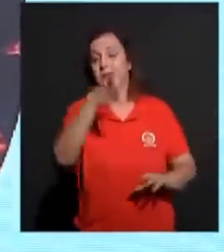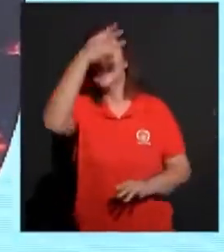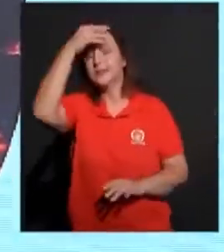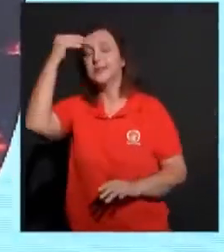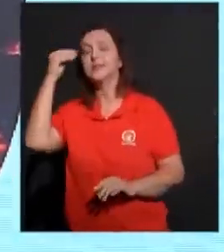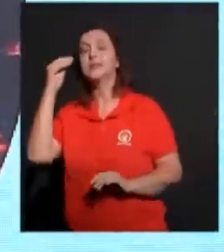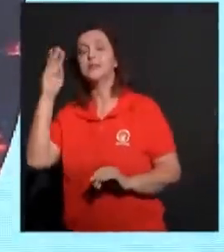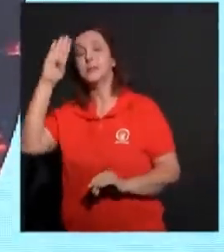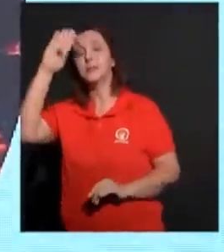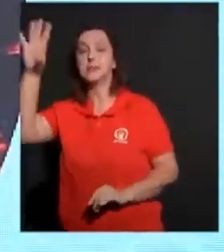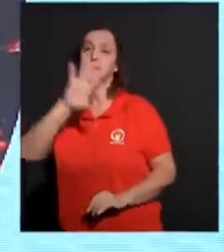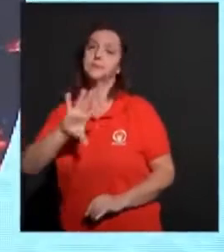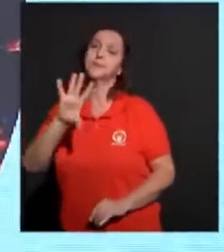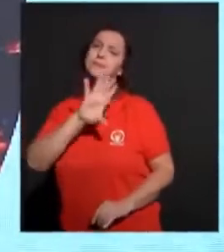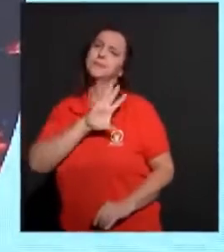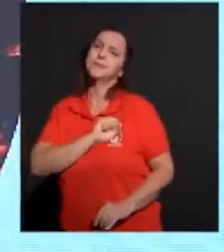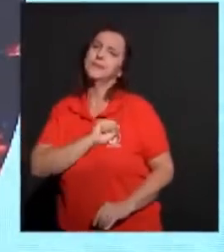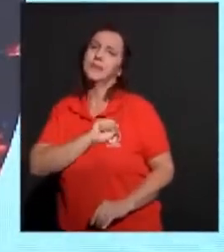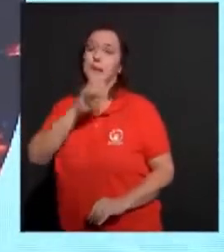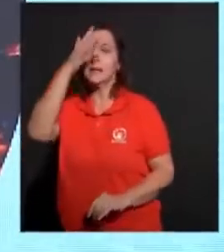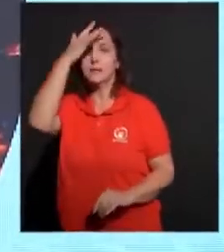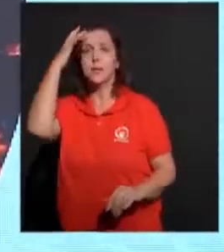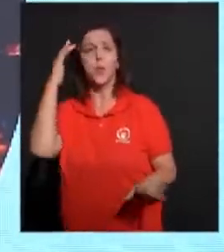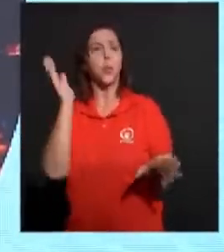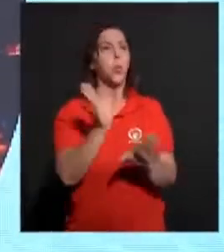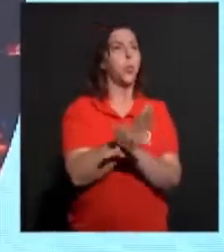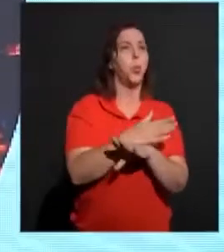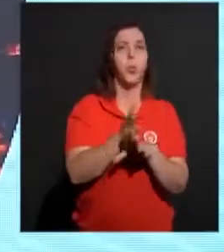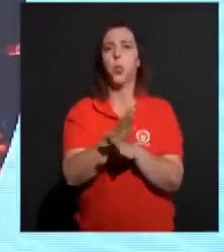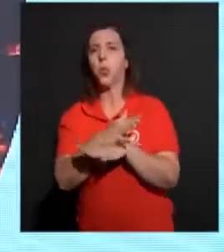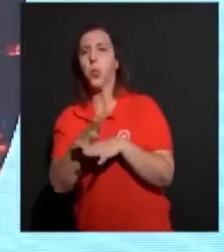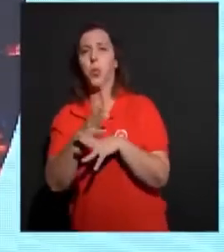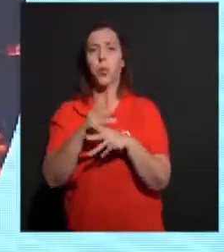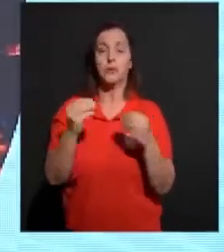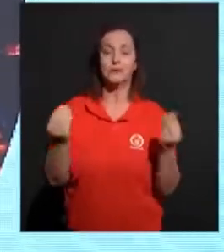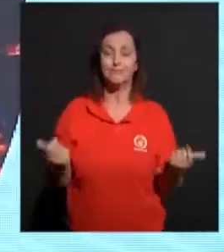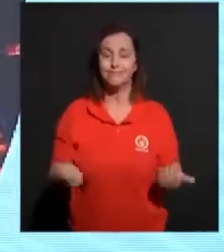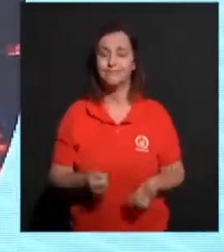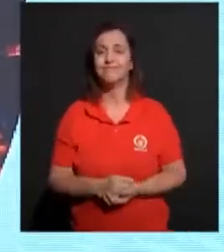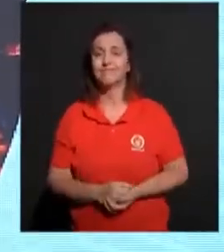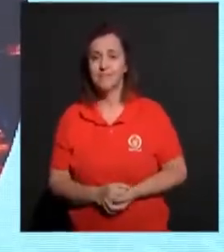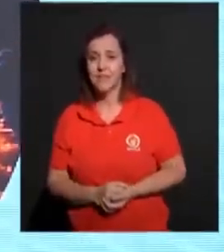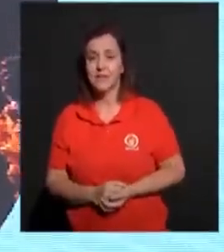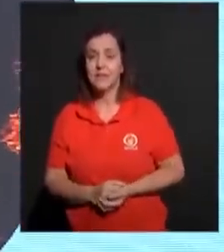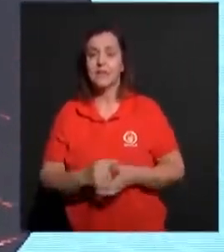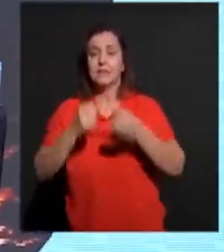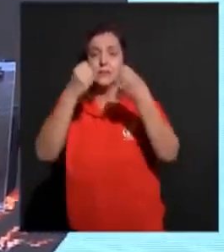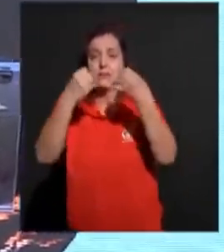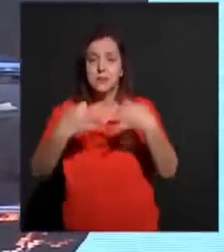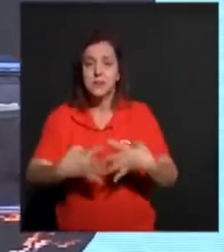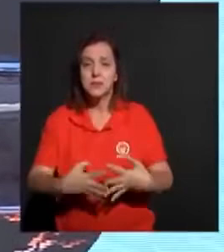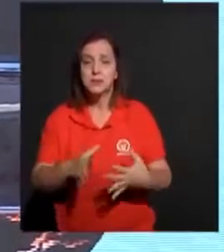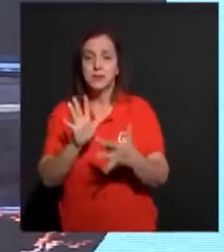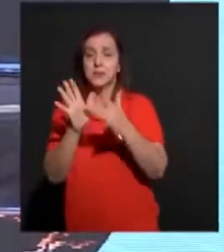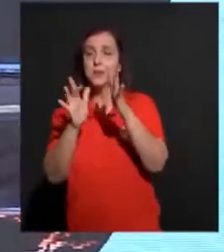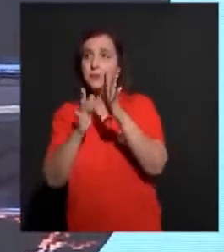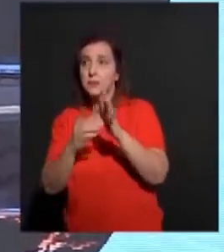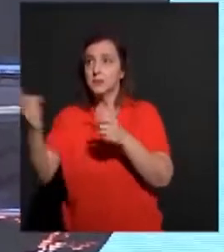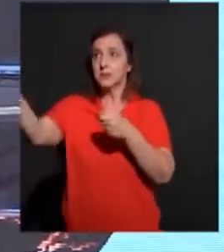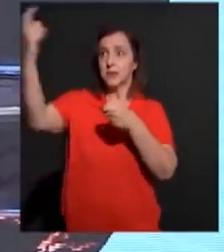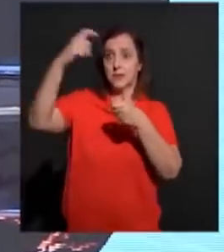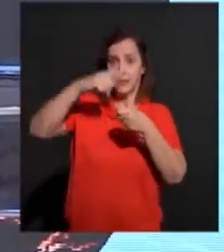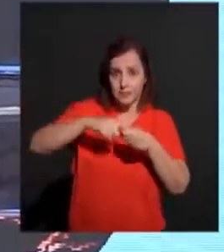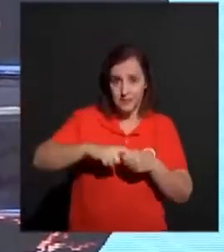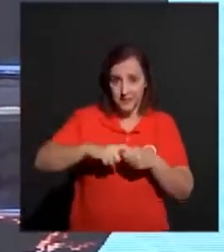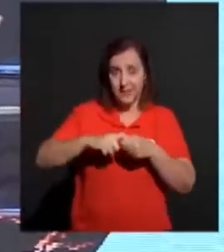o amor. Têm se perdido. E se estamos falando sobre a vinda de Cristo, algo que não pode ter no